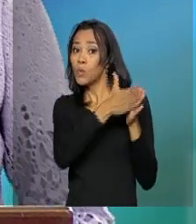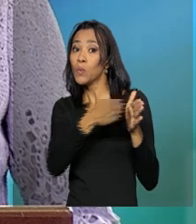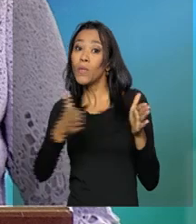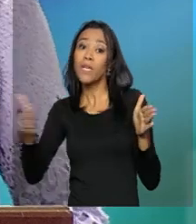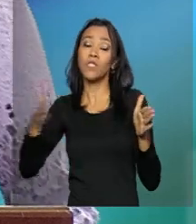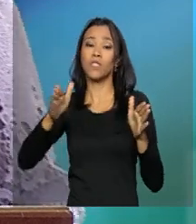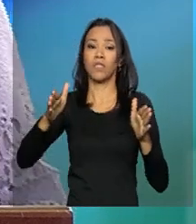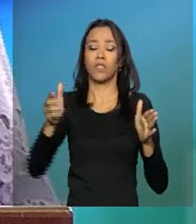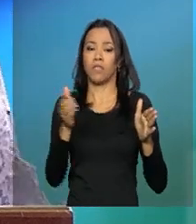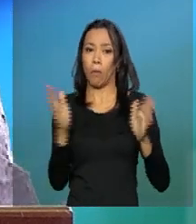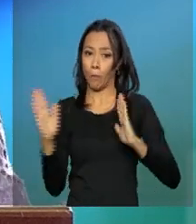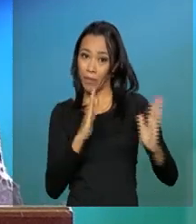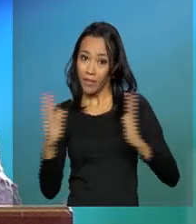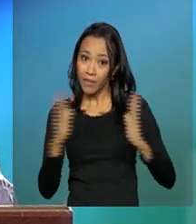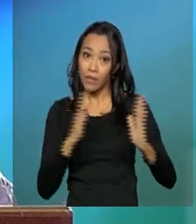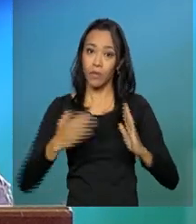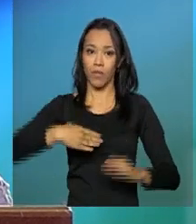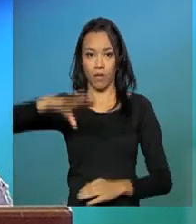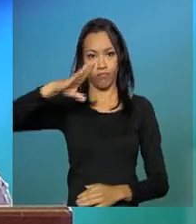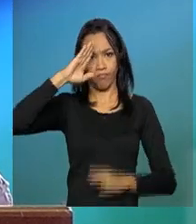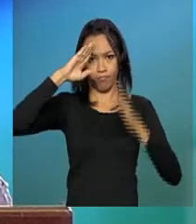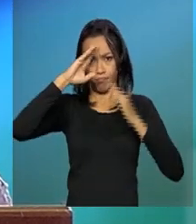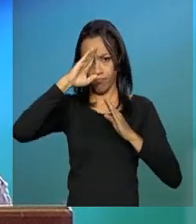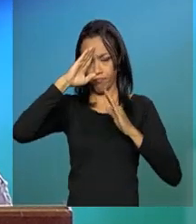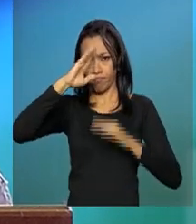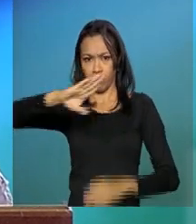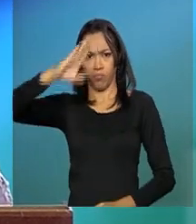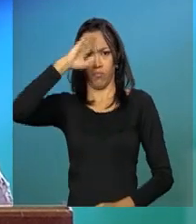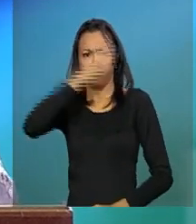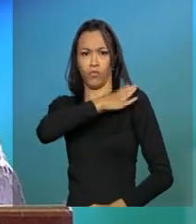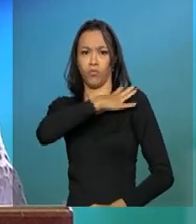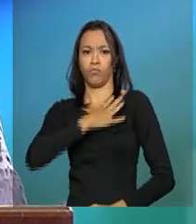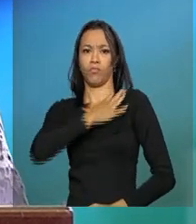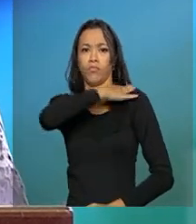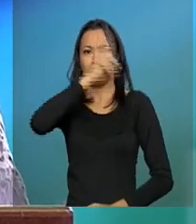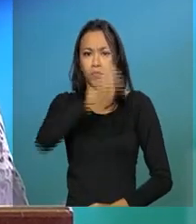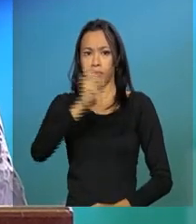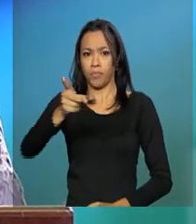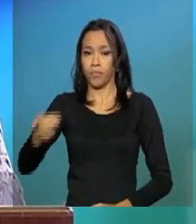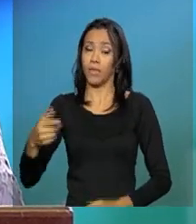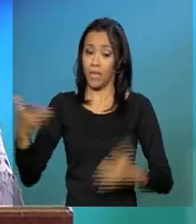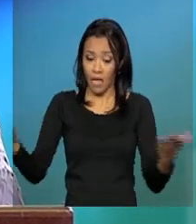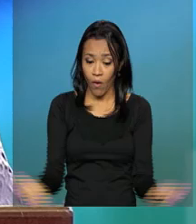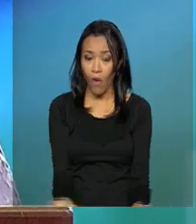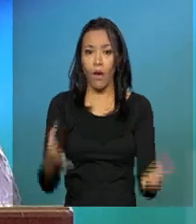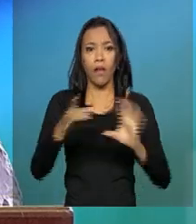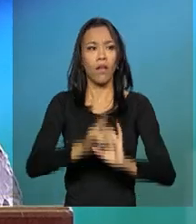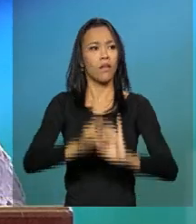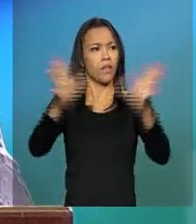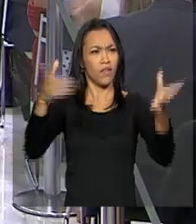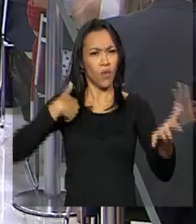E lutarei para não ser vítima de novo, em plena democracia.